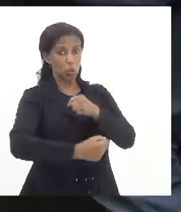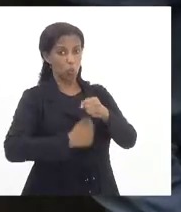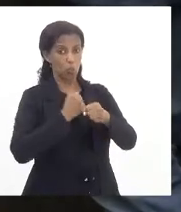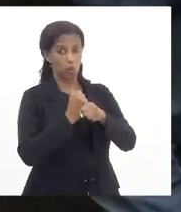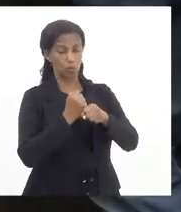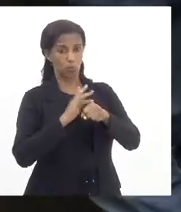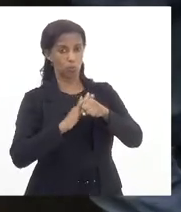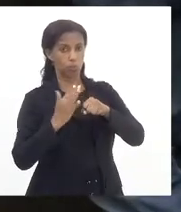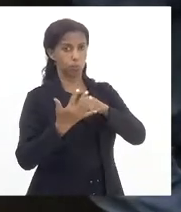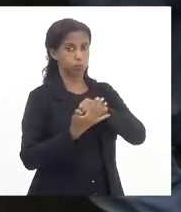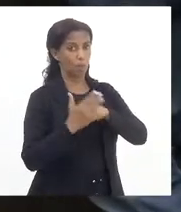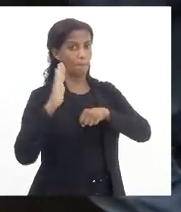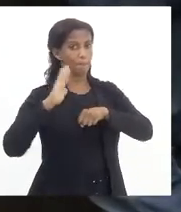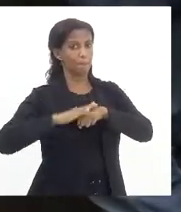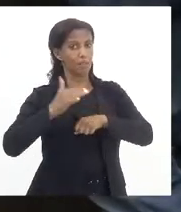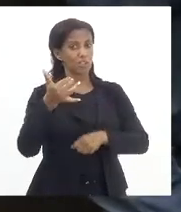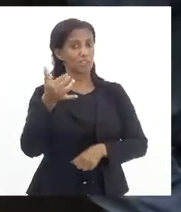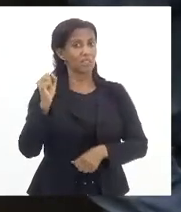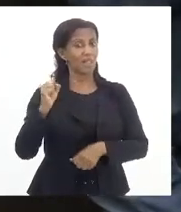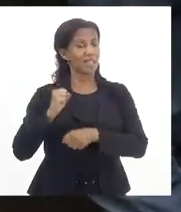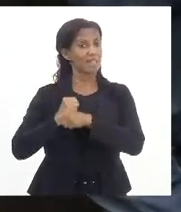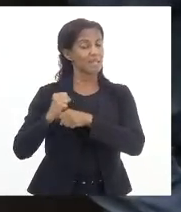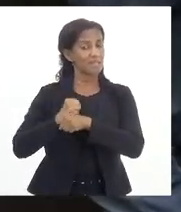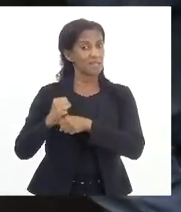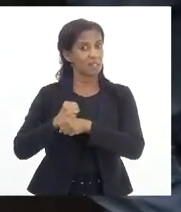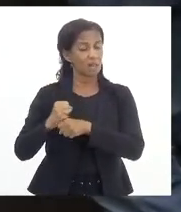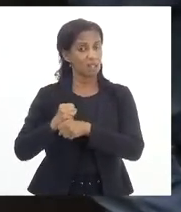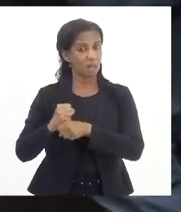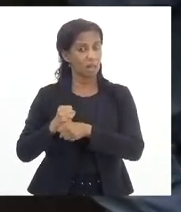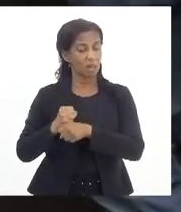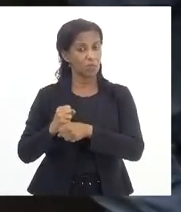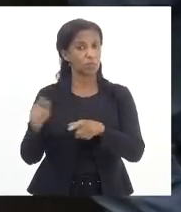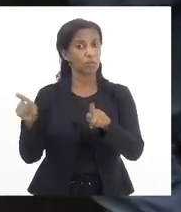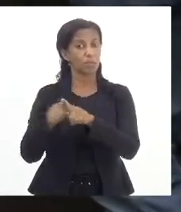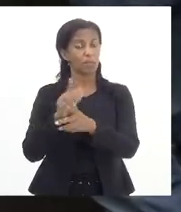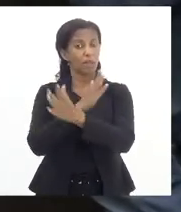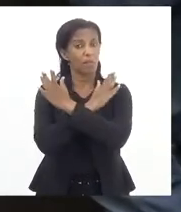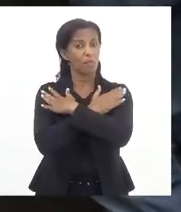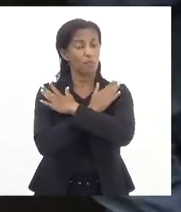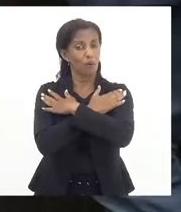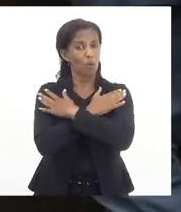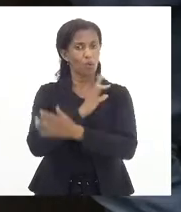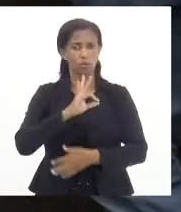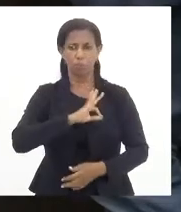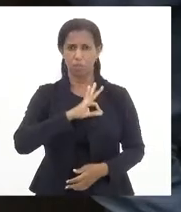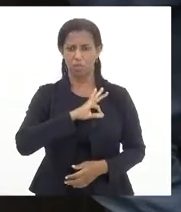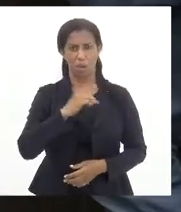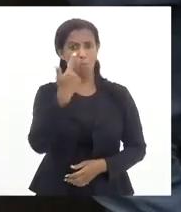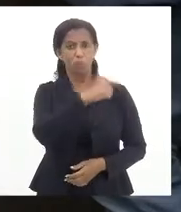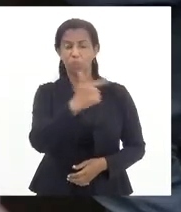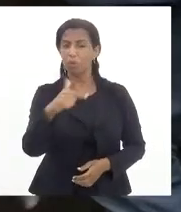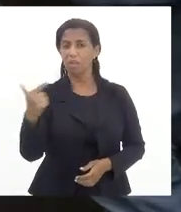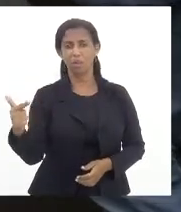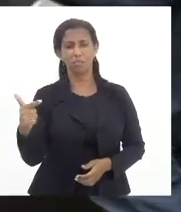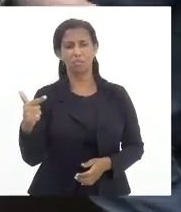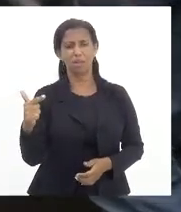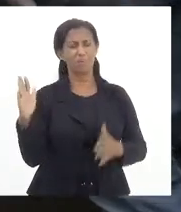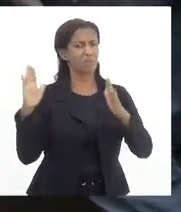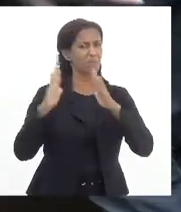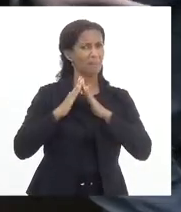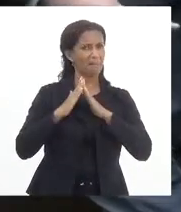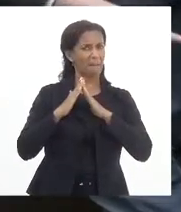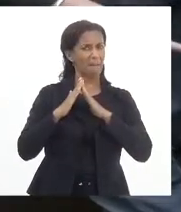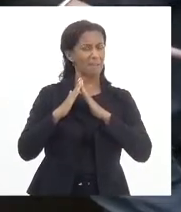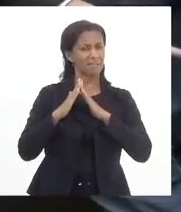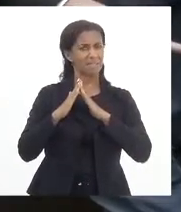mais do que dez anos quase de atividade policial, incluindo a folga do policial, porque nós não tivemos lockdown. E aí vem a instituição que